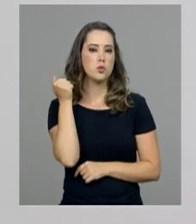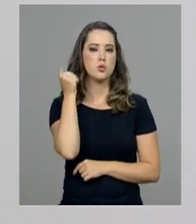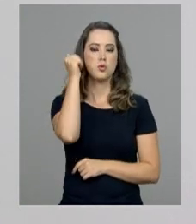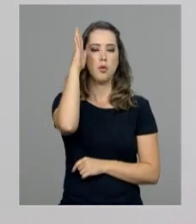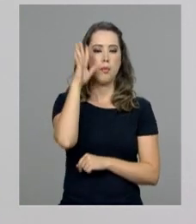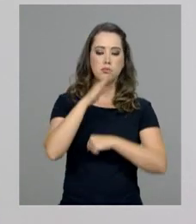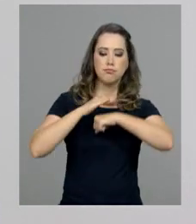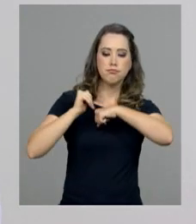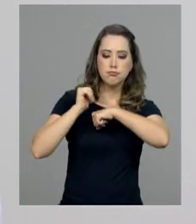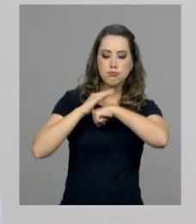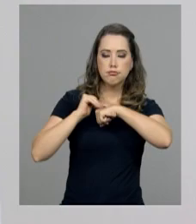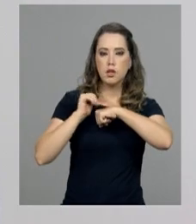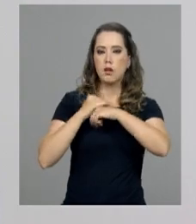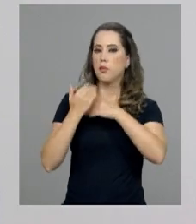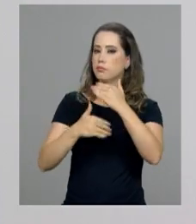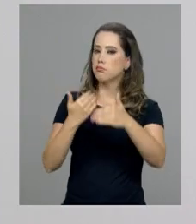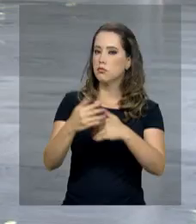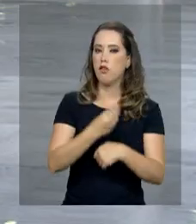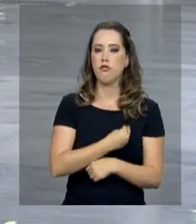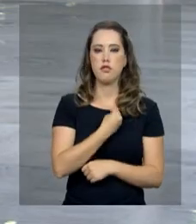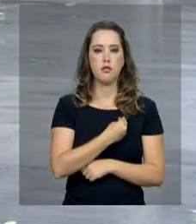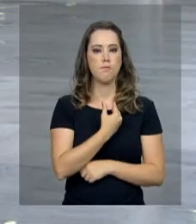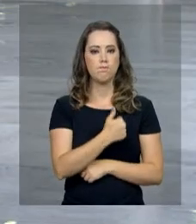afetivo por toda a vida.